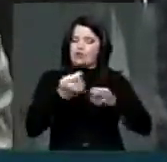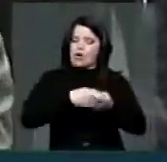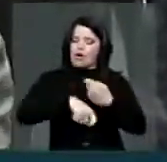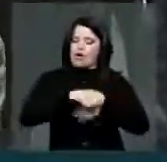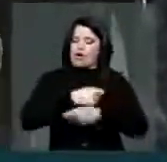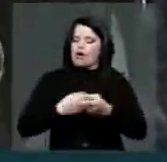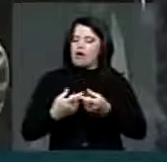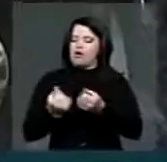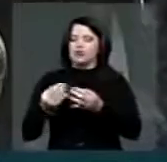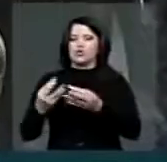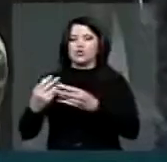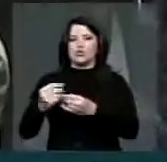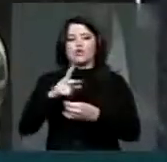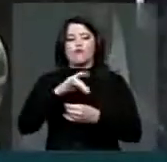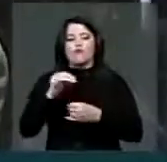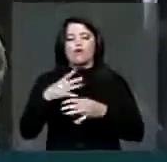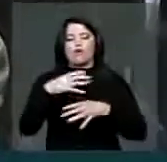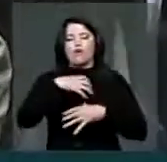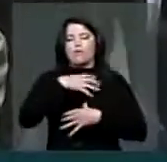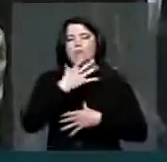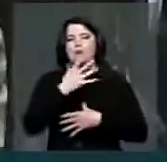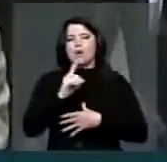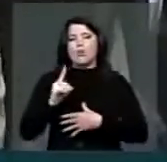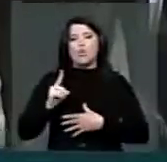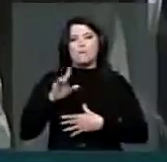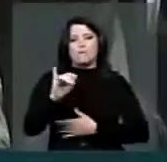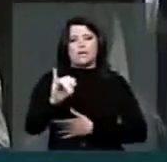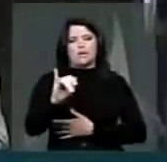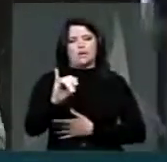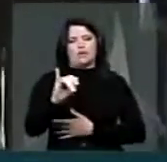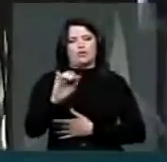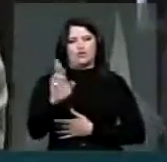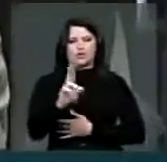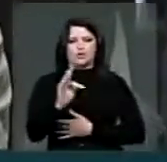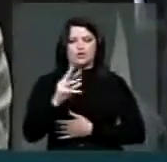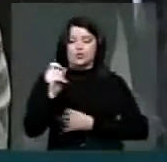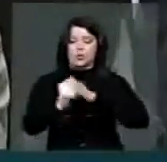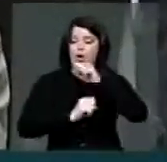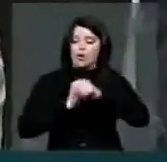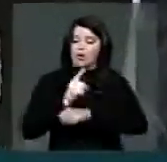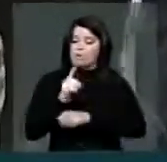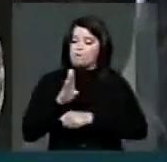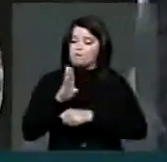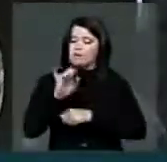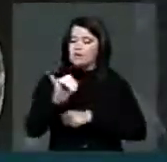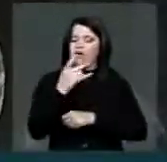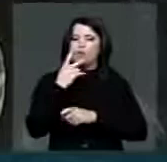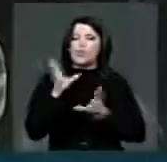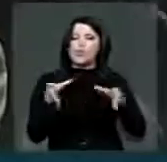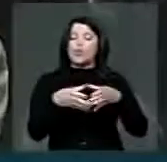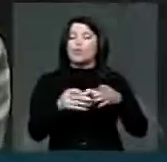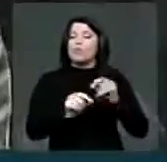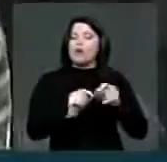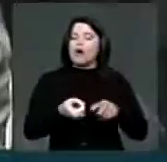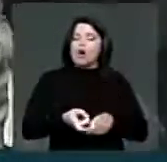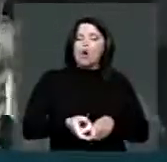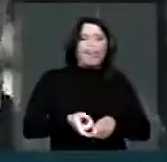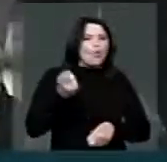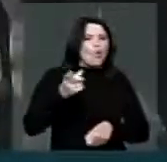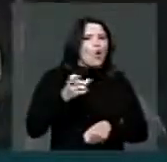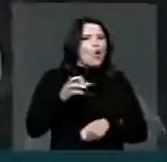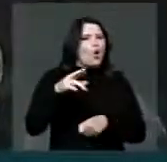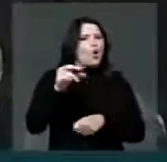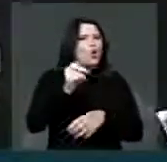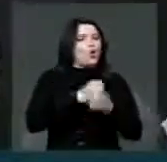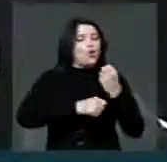financeiro, de cerca de um bilhão de reais ano. Um setor que lucrou no